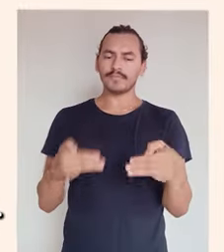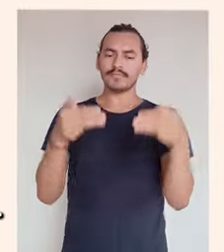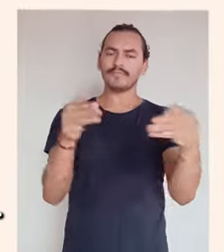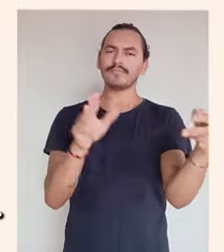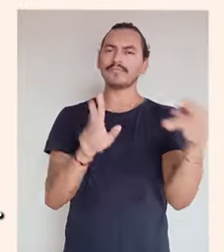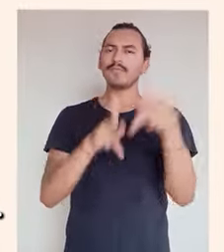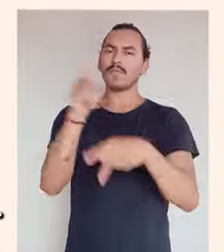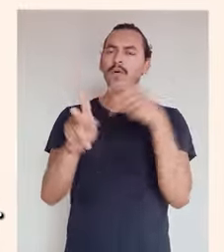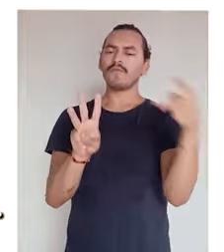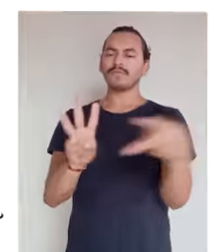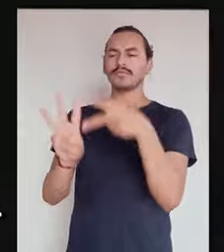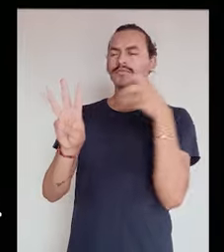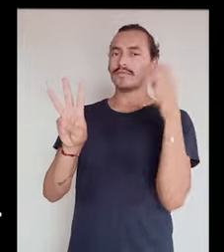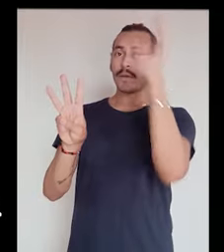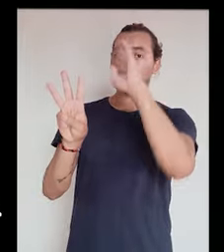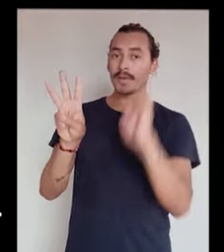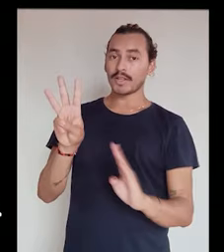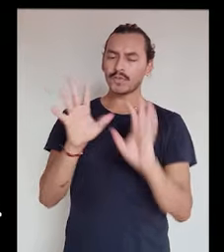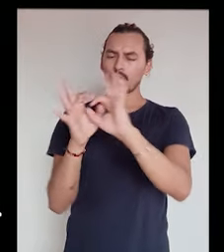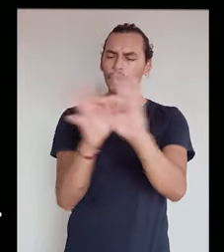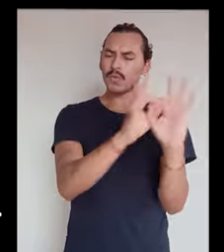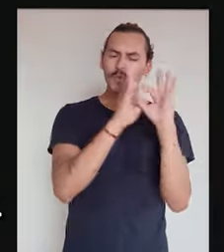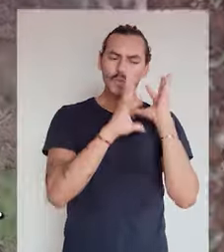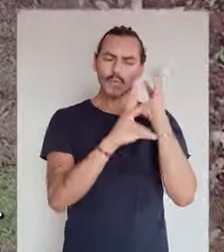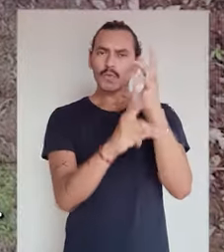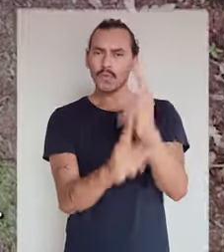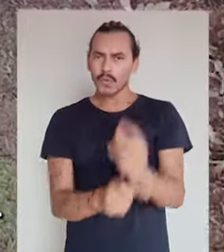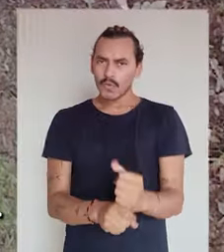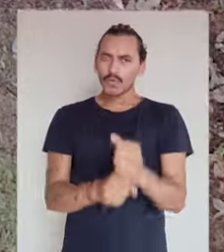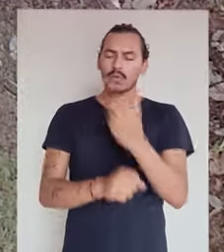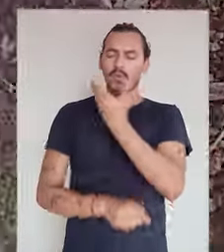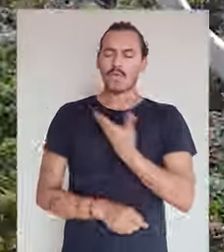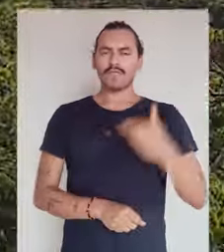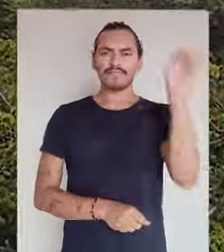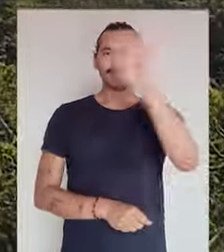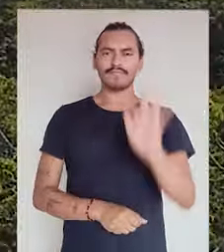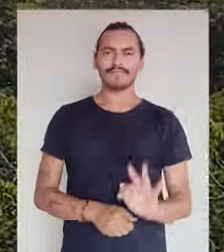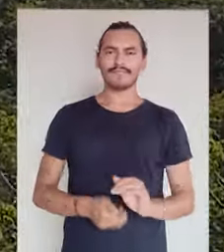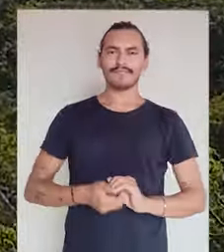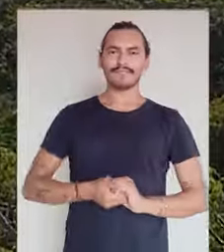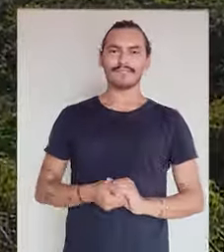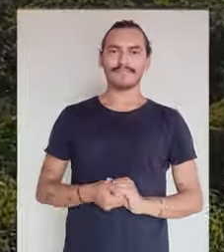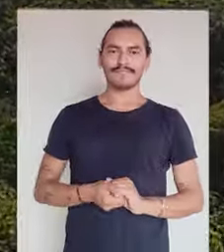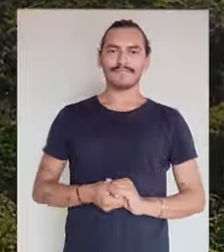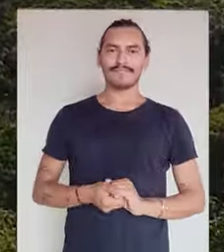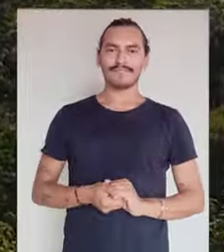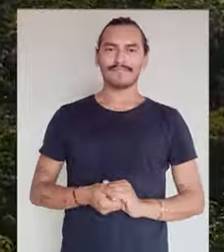Ministério dos Povos Indígenas. Brasil, União e Reconstrução. Governo Federal.